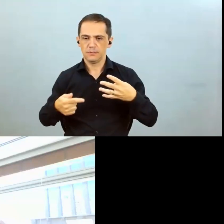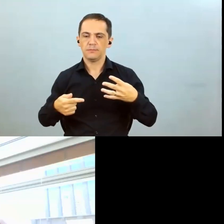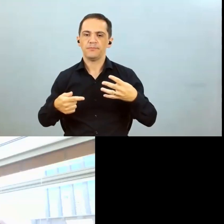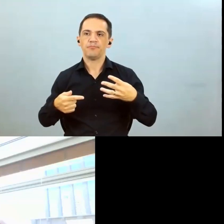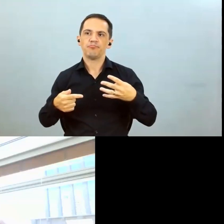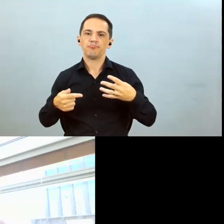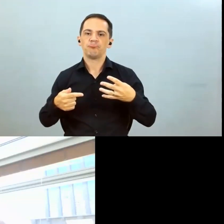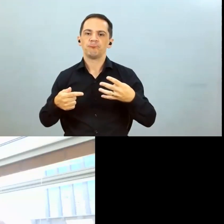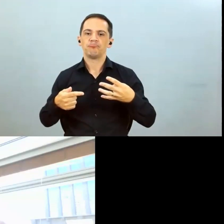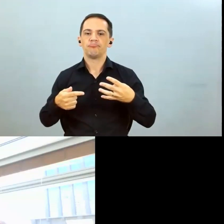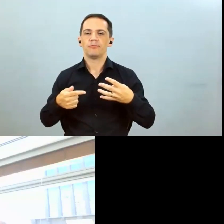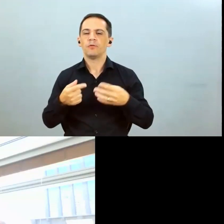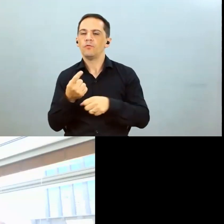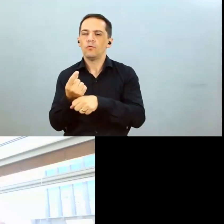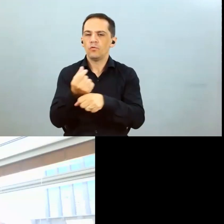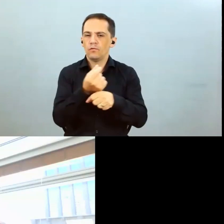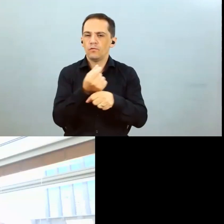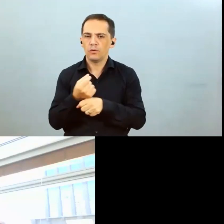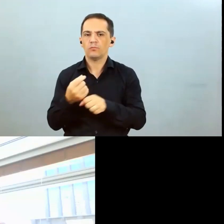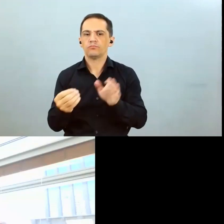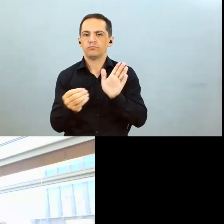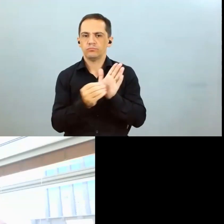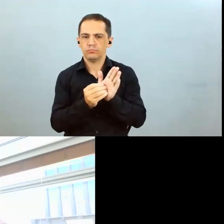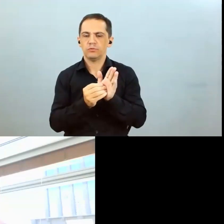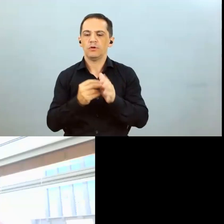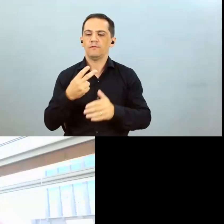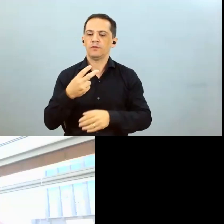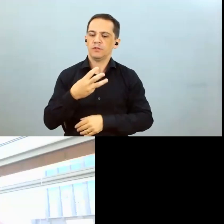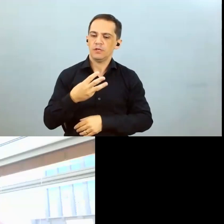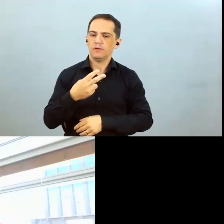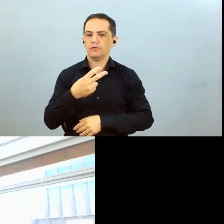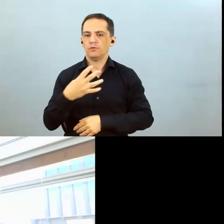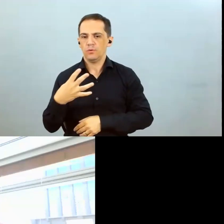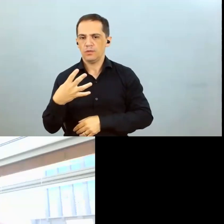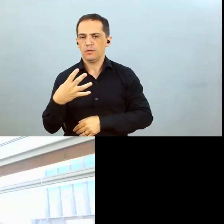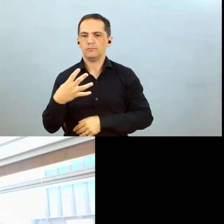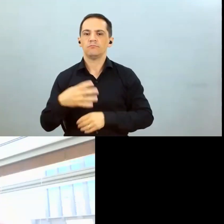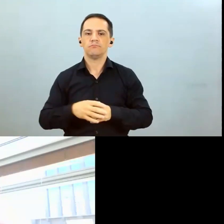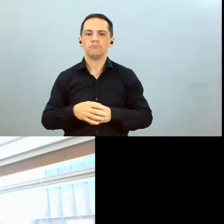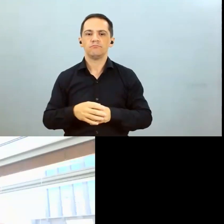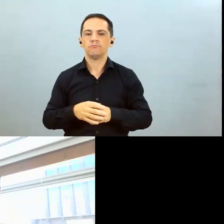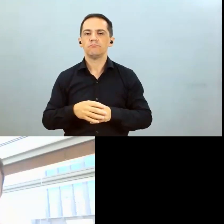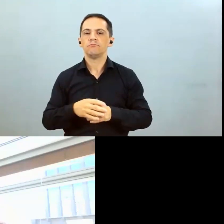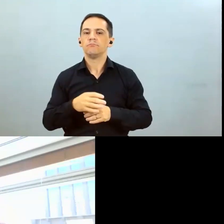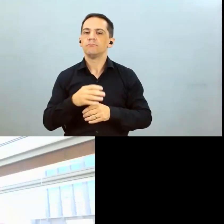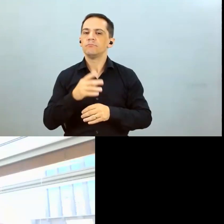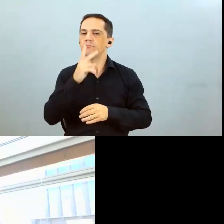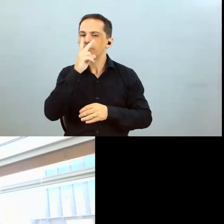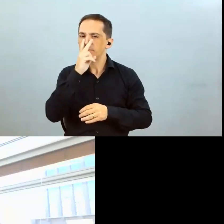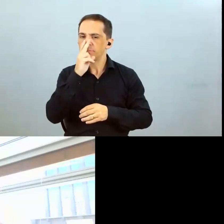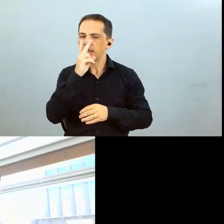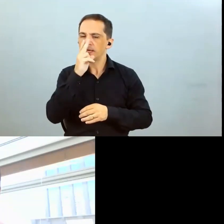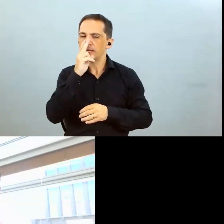os heads para a safra 2324, que claramente está no nível um pouquinho mais lento de repente do que vocês